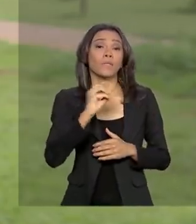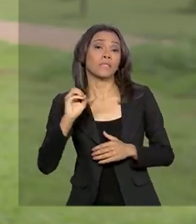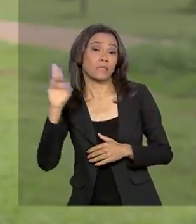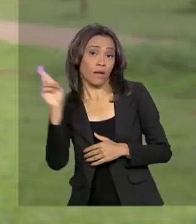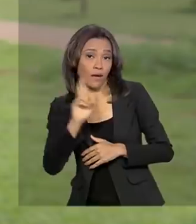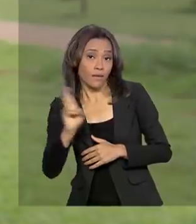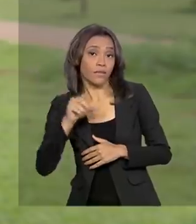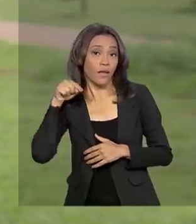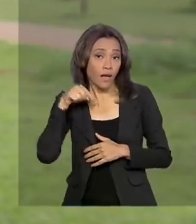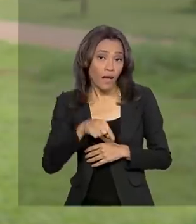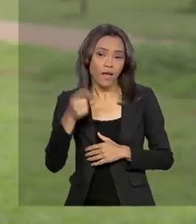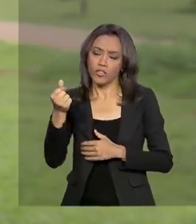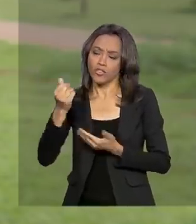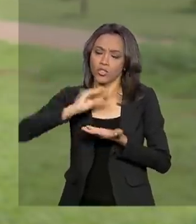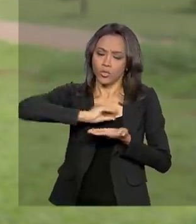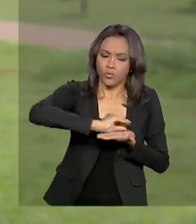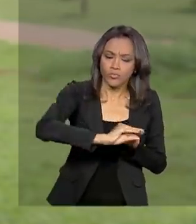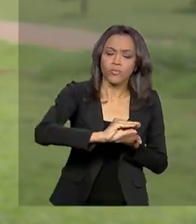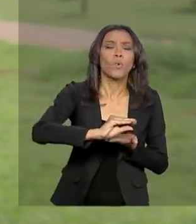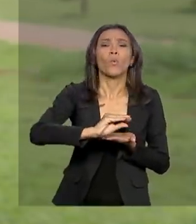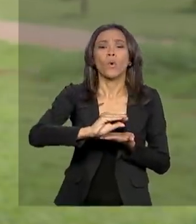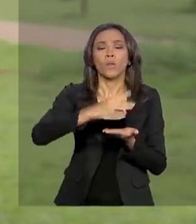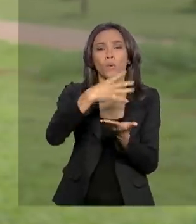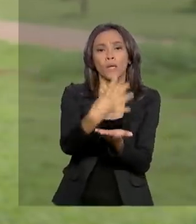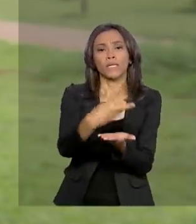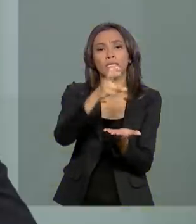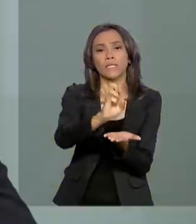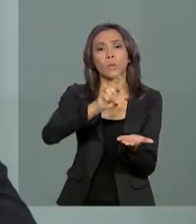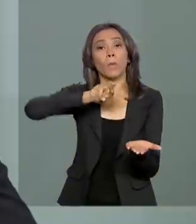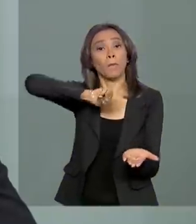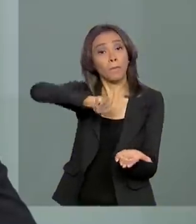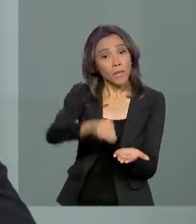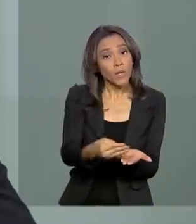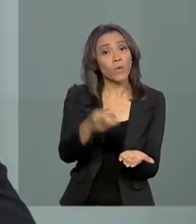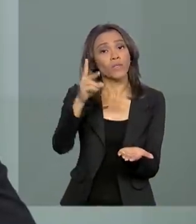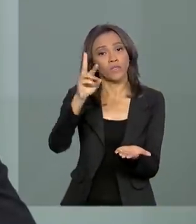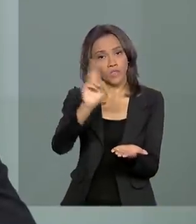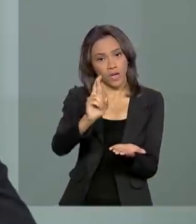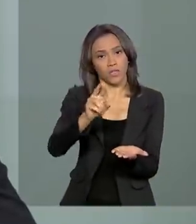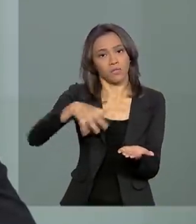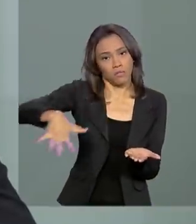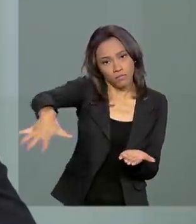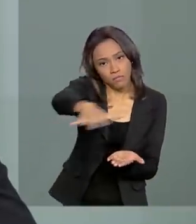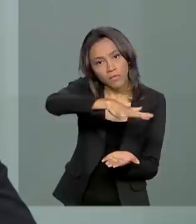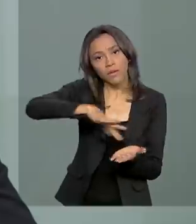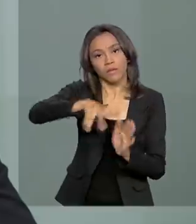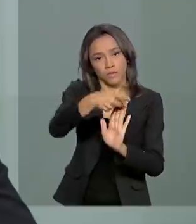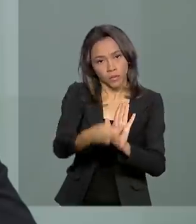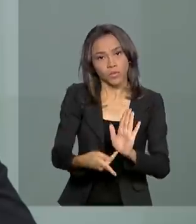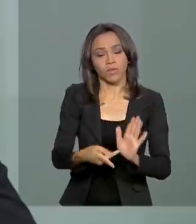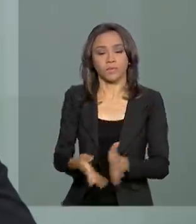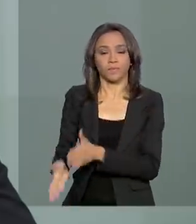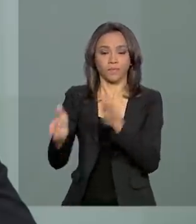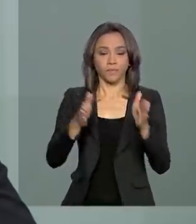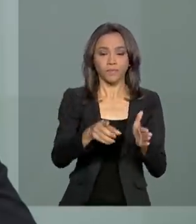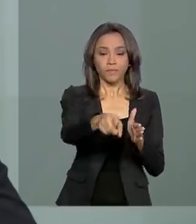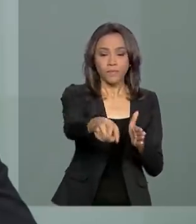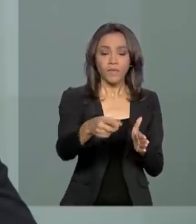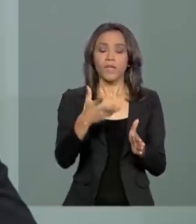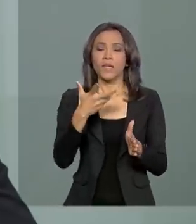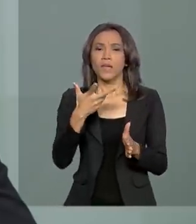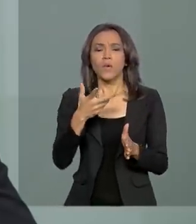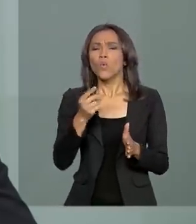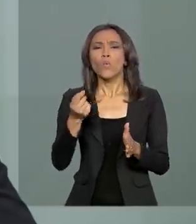investidos na ação 45 milhões de reais. Uma das consequências positivas do programa, um dos resultados positivos,